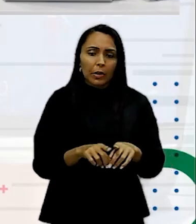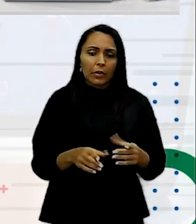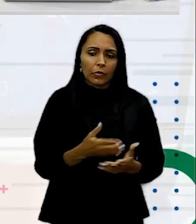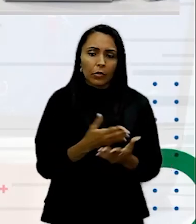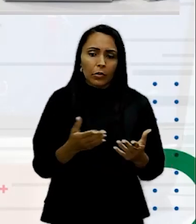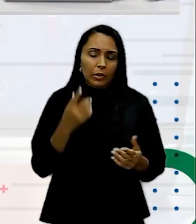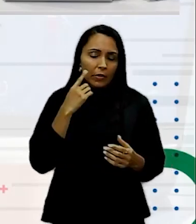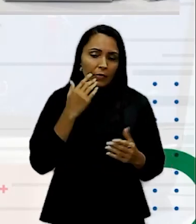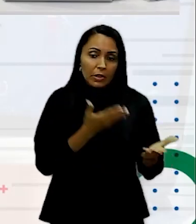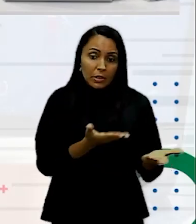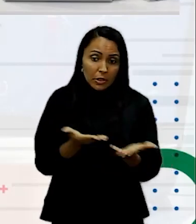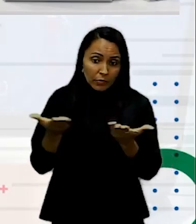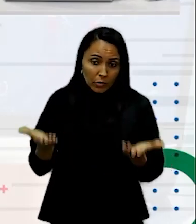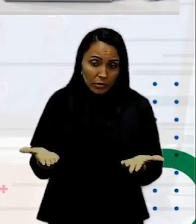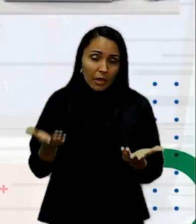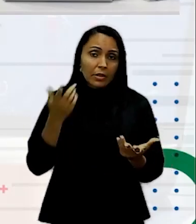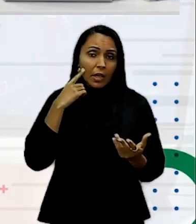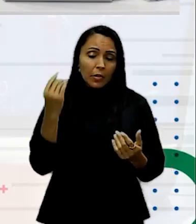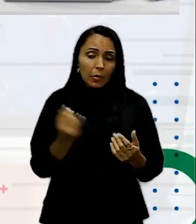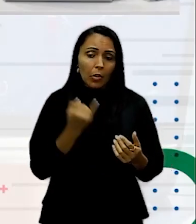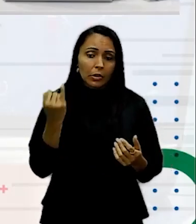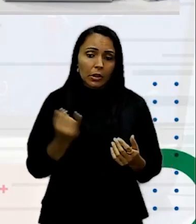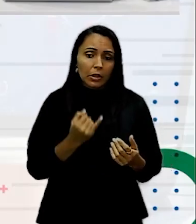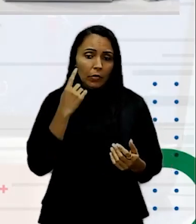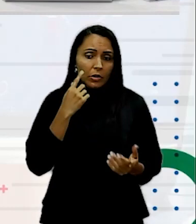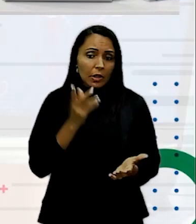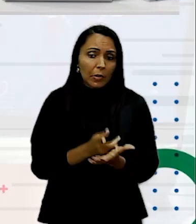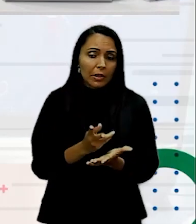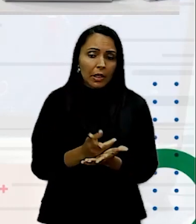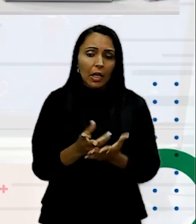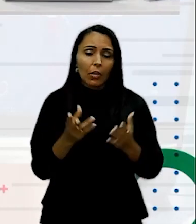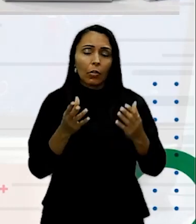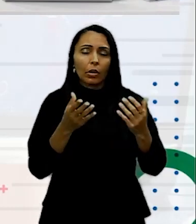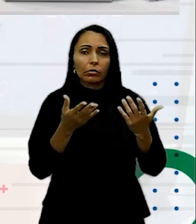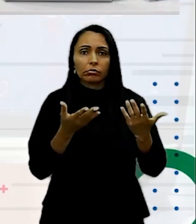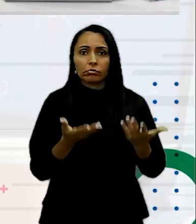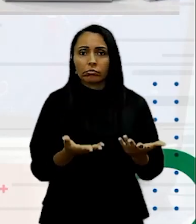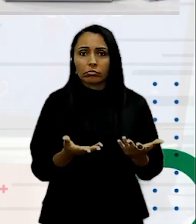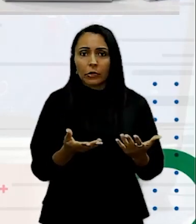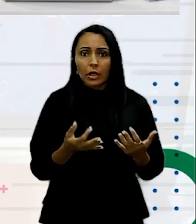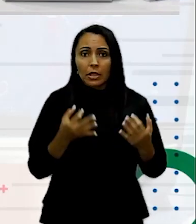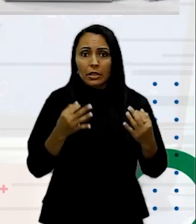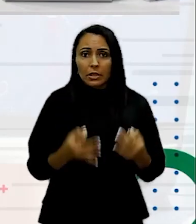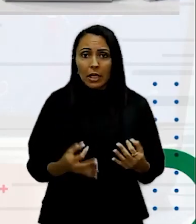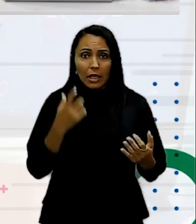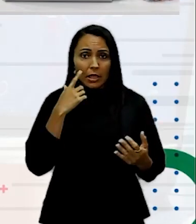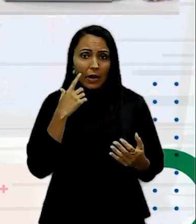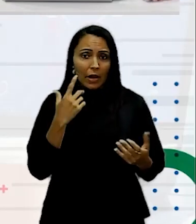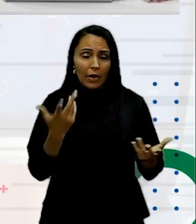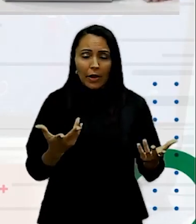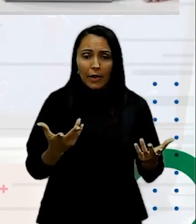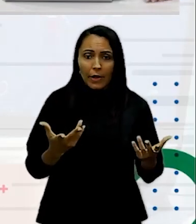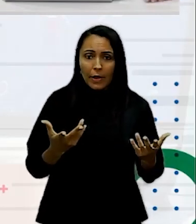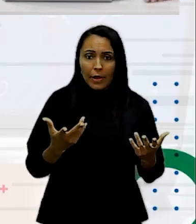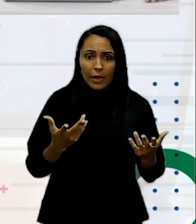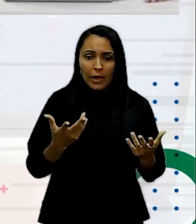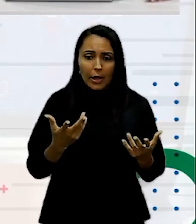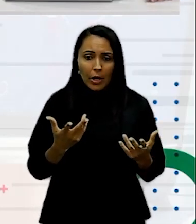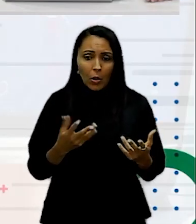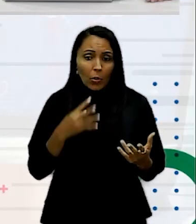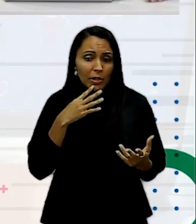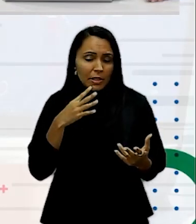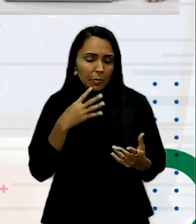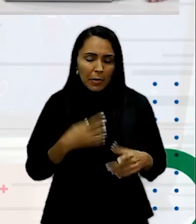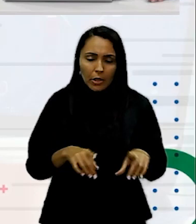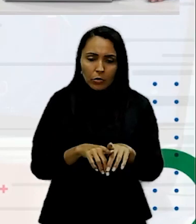interface De vocês É importante Que vocês Mantenham Uma certa Um parentesco Digamos assim Com outras interfaces